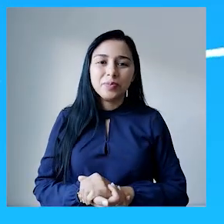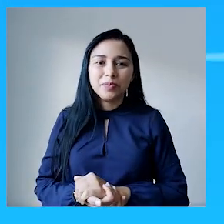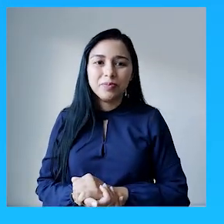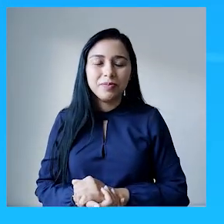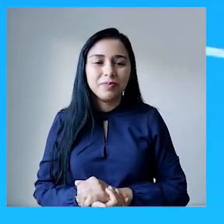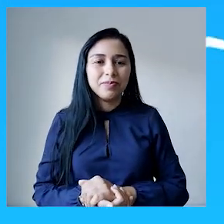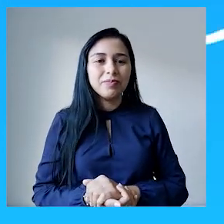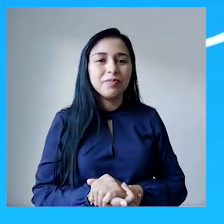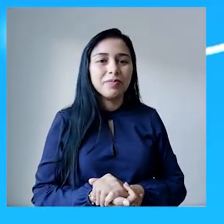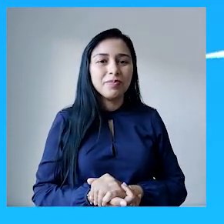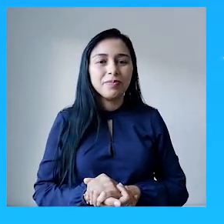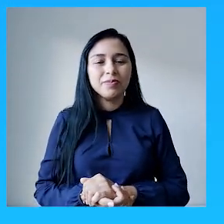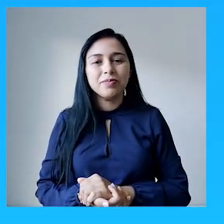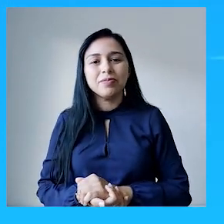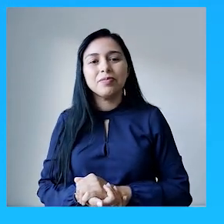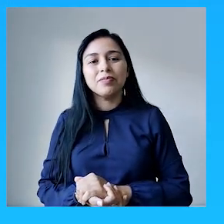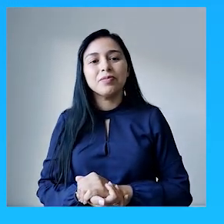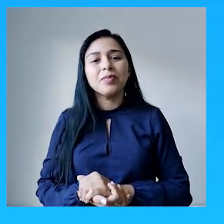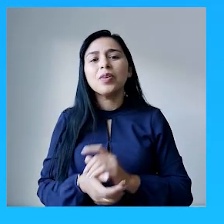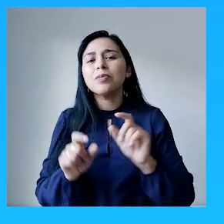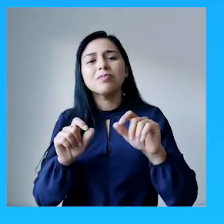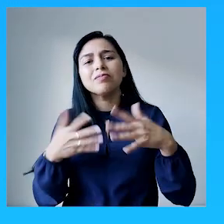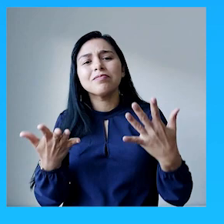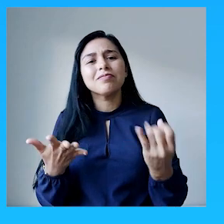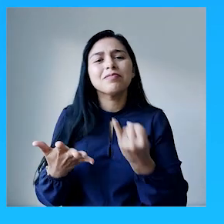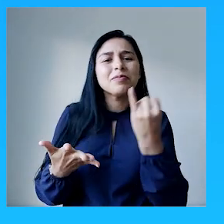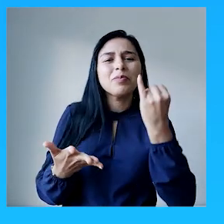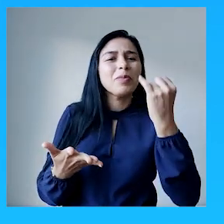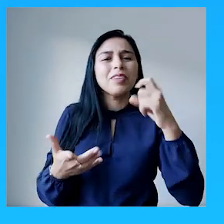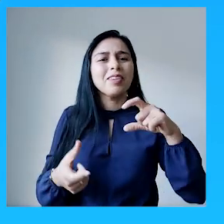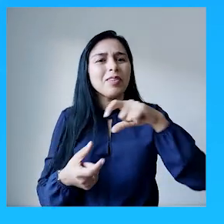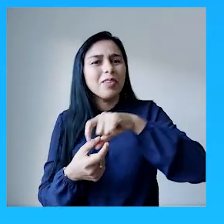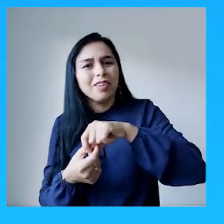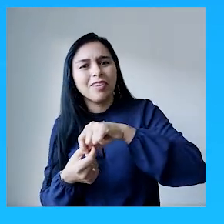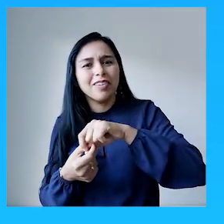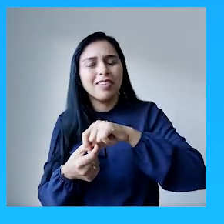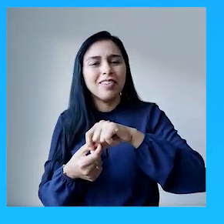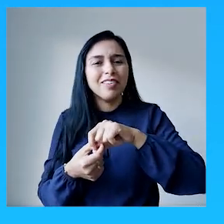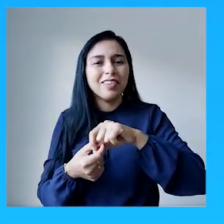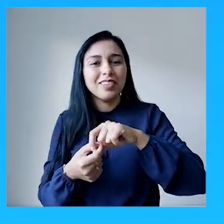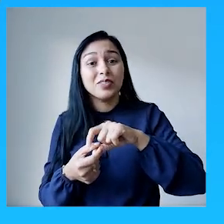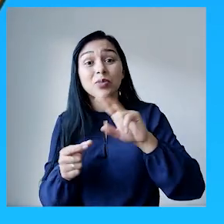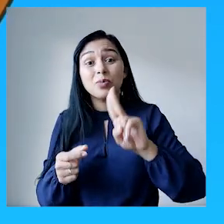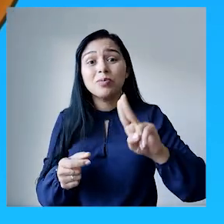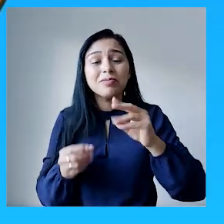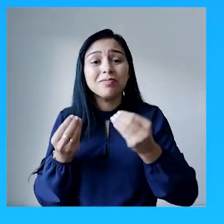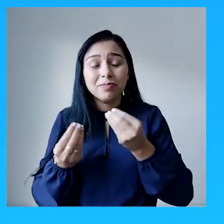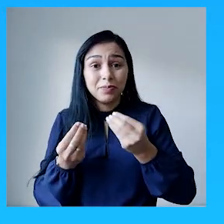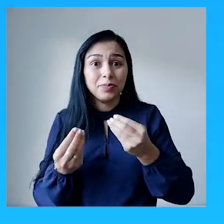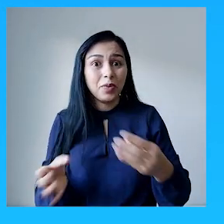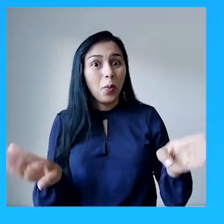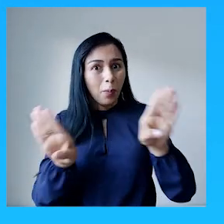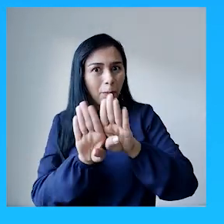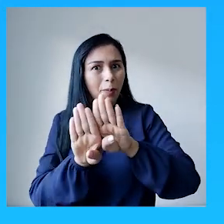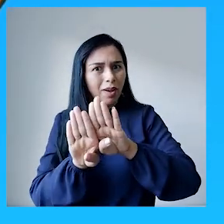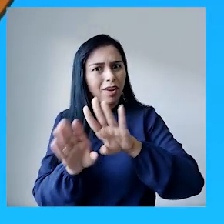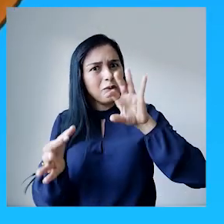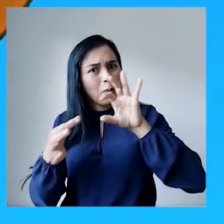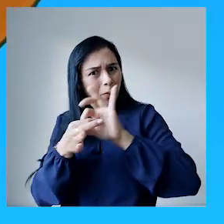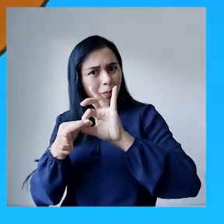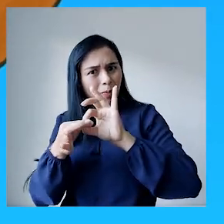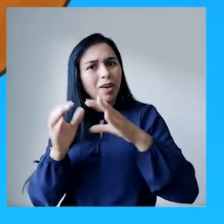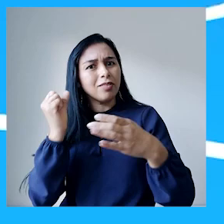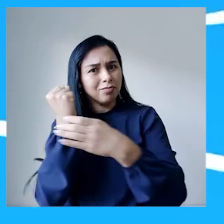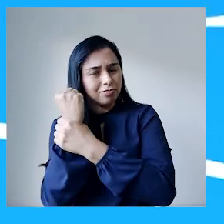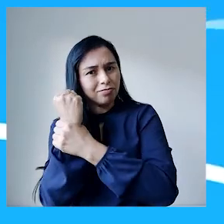Cadeado. Para que serve um cadeado? Vocês sabem? Cadeado, nós colocamos no portão para ficar